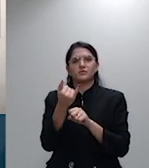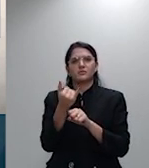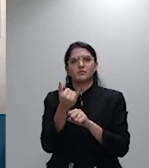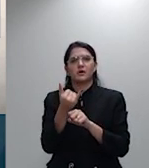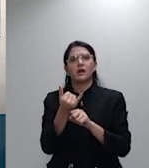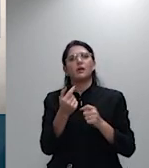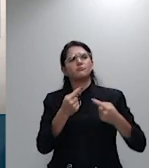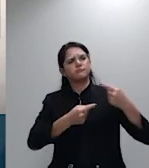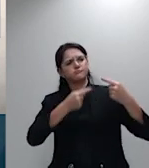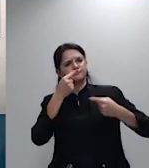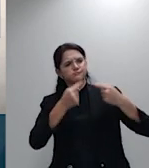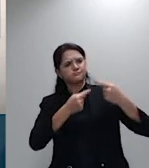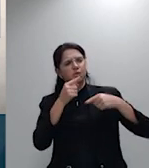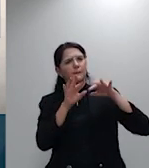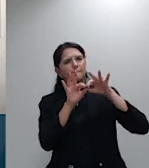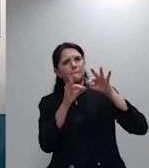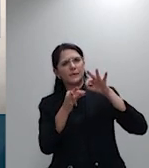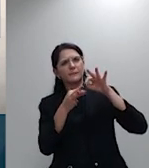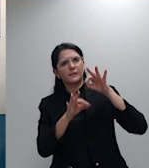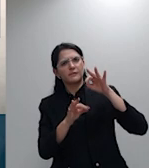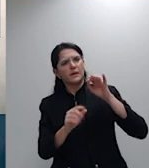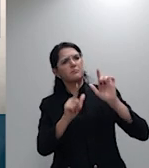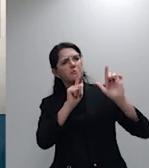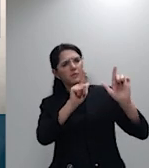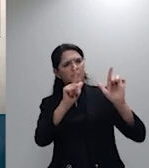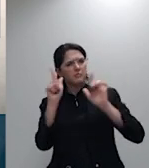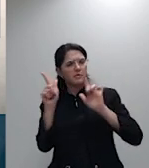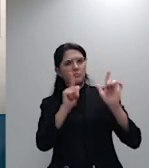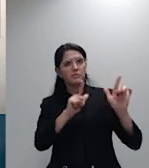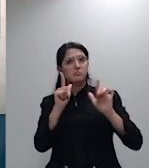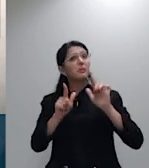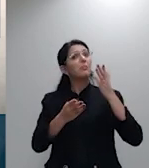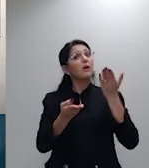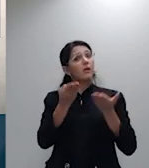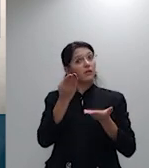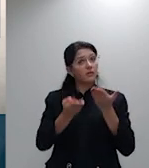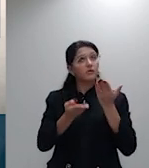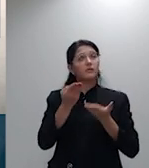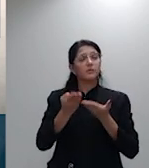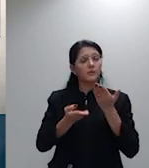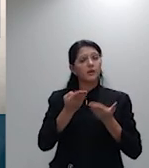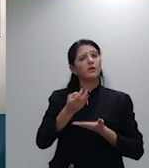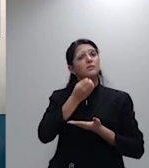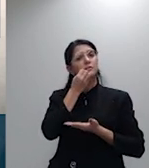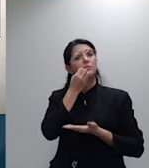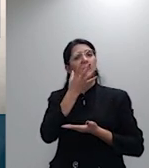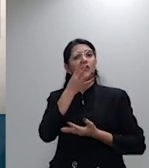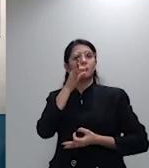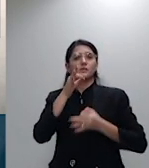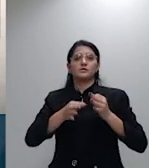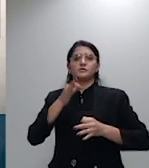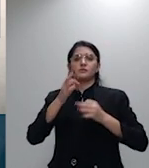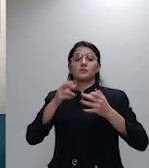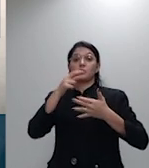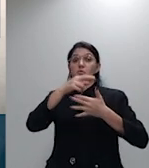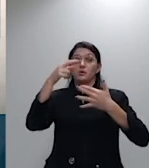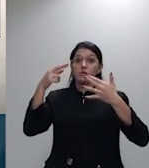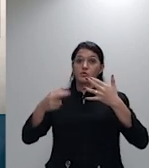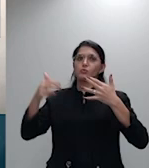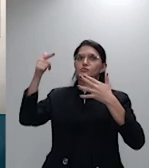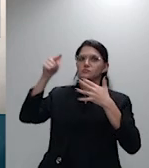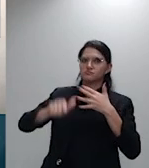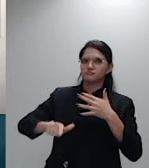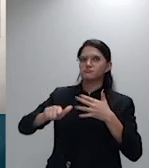equilibrado em sede de julgamento de recursos repetitivos então as principais